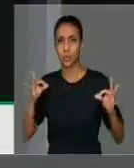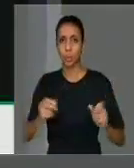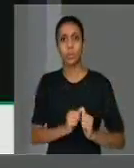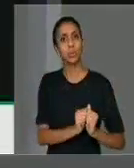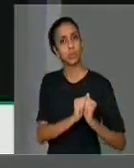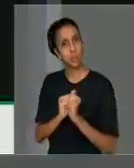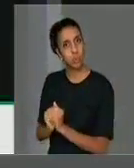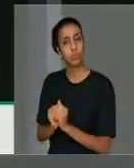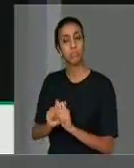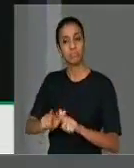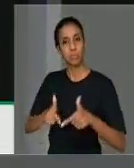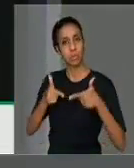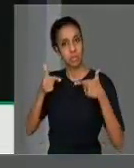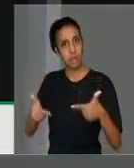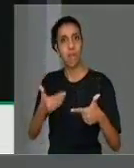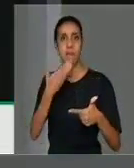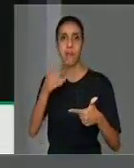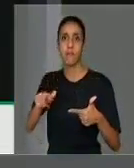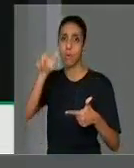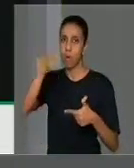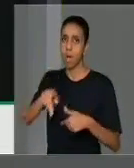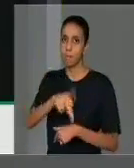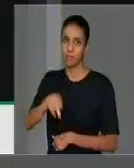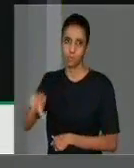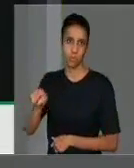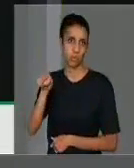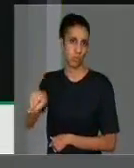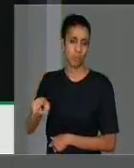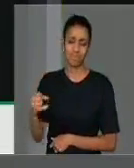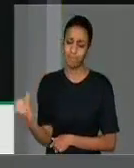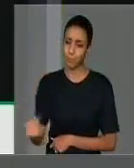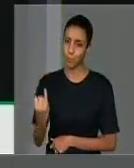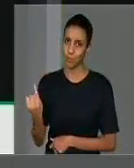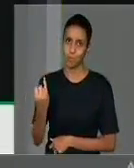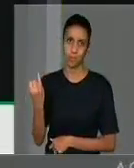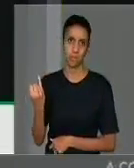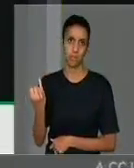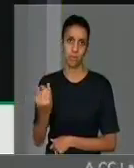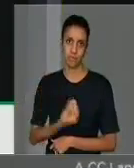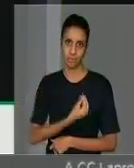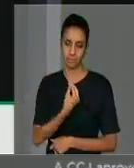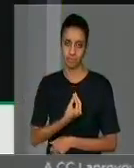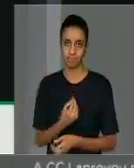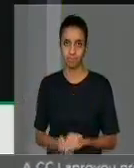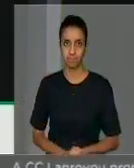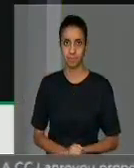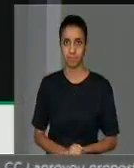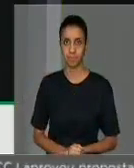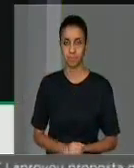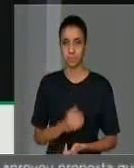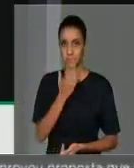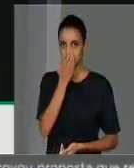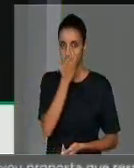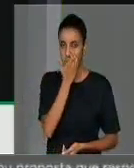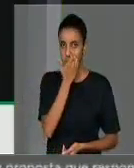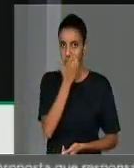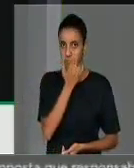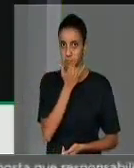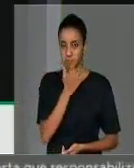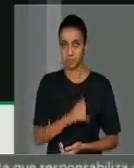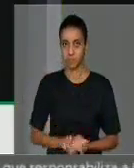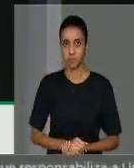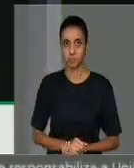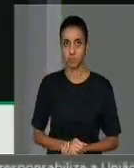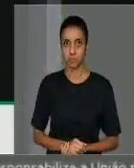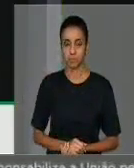conosco, lutar por este profissional tão essencial em nossa vida. Afinal, o